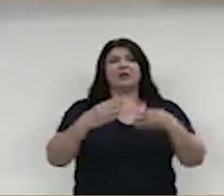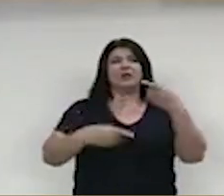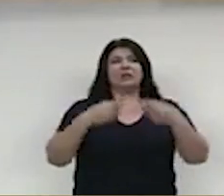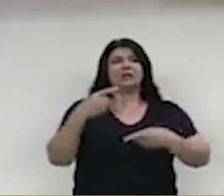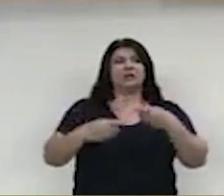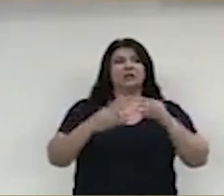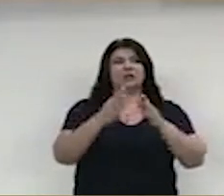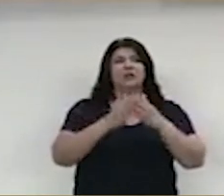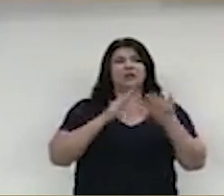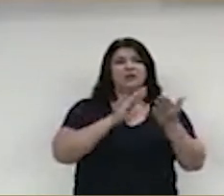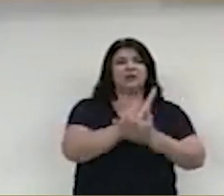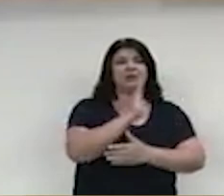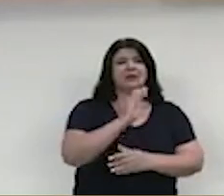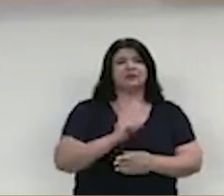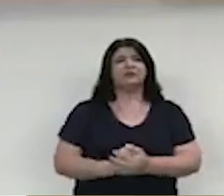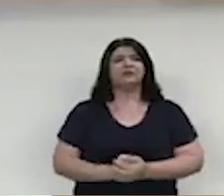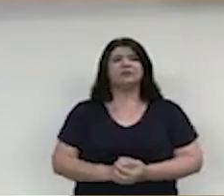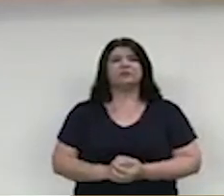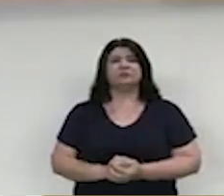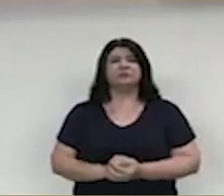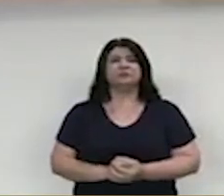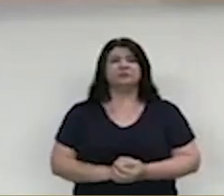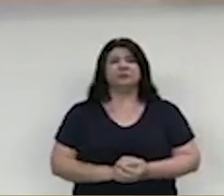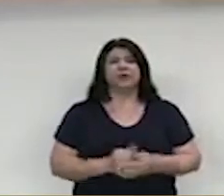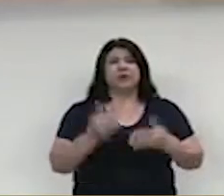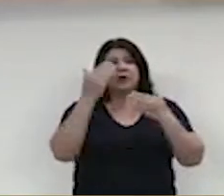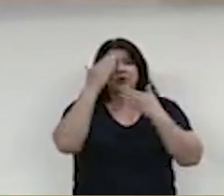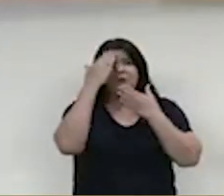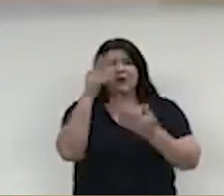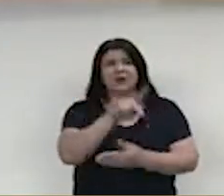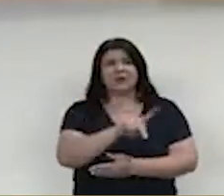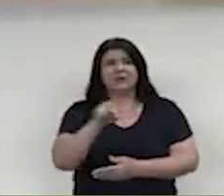pautado na próxima sessão. Obrigado, senhor presidente.